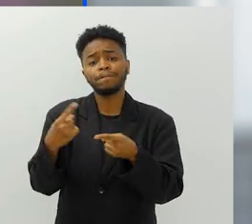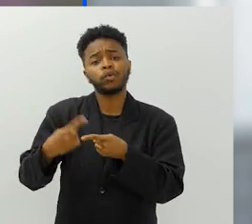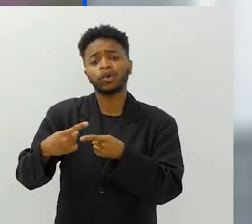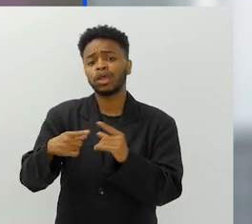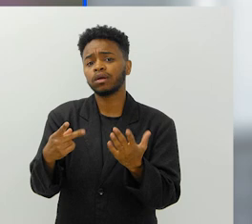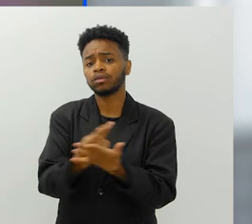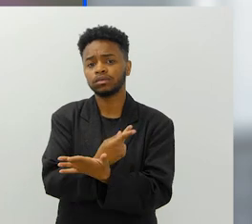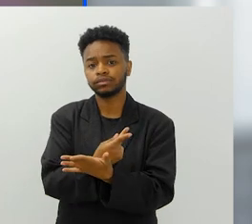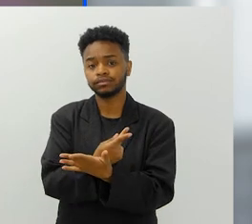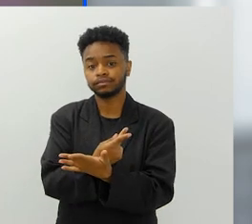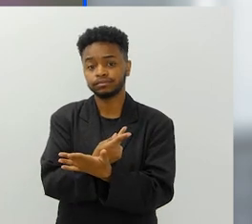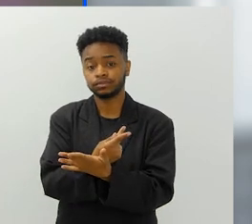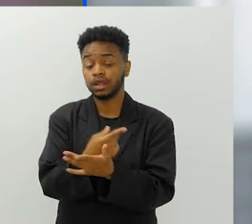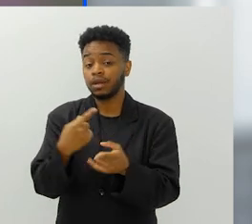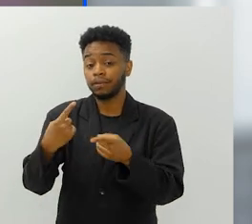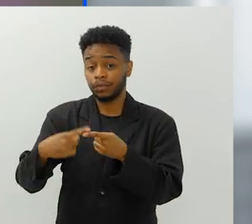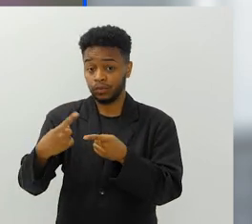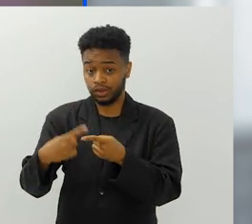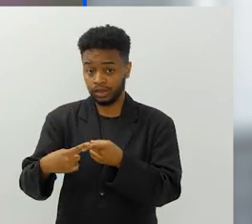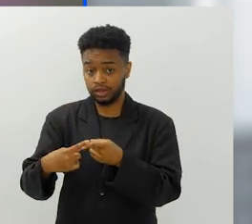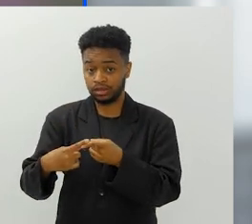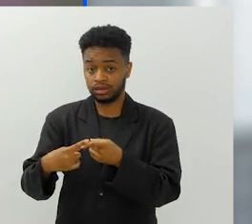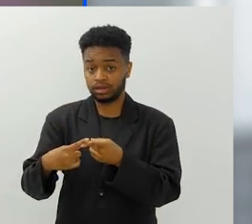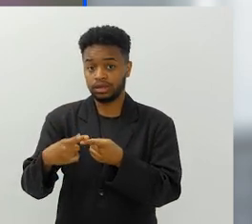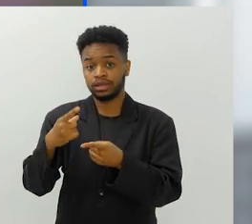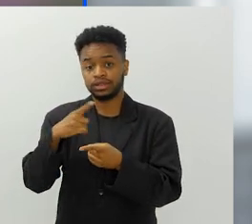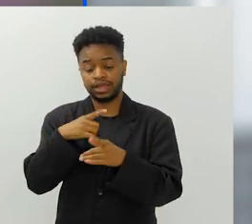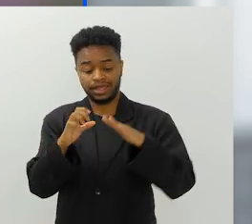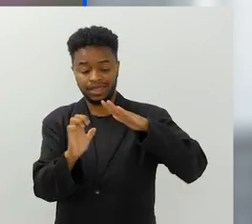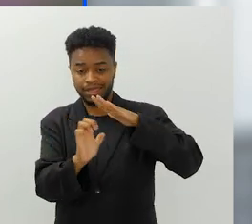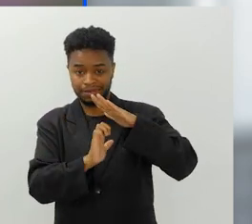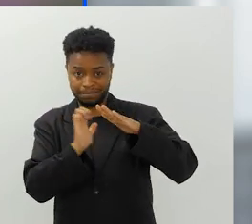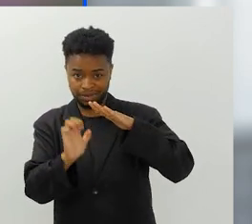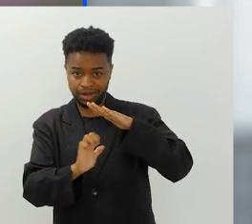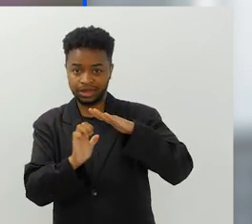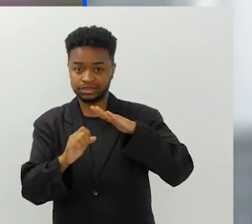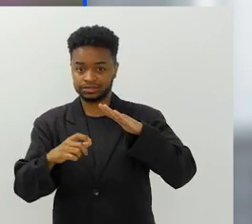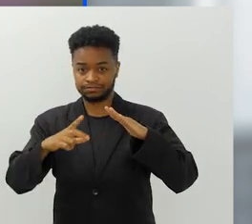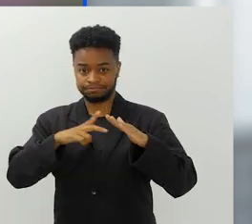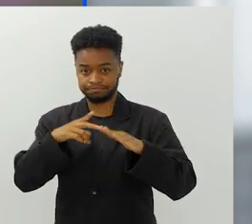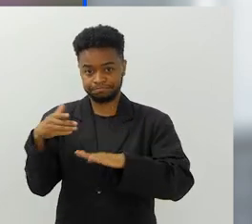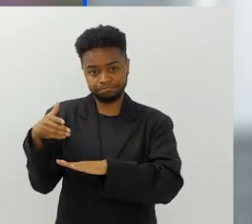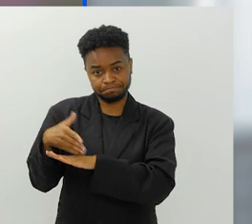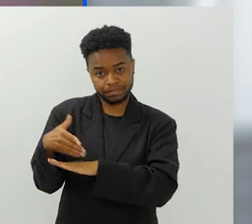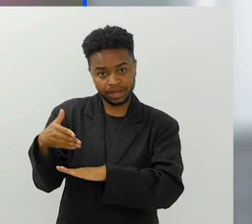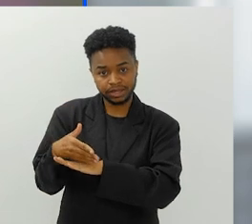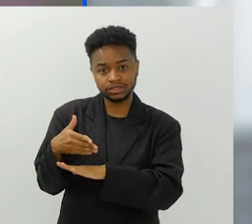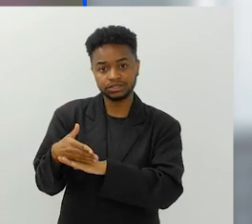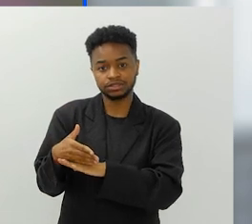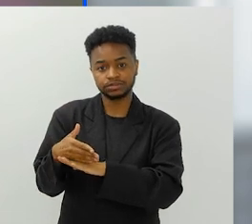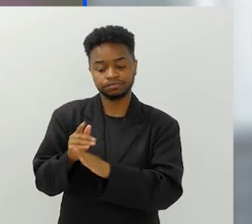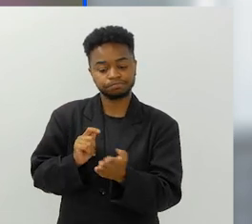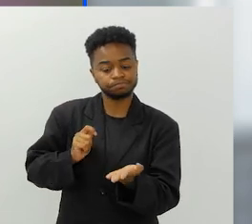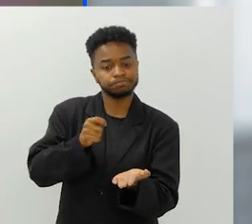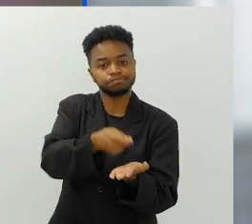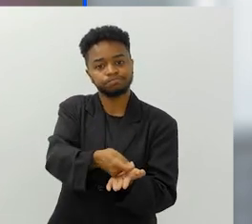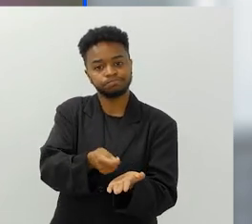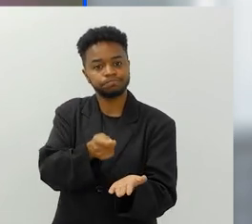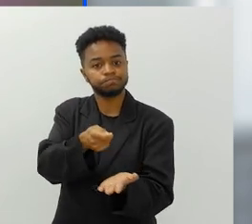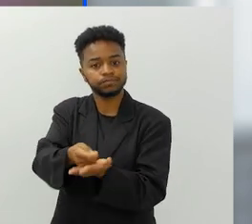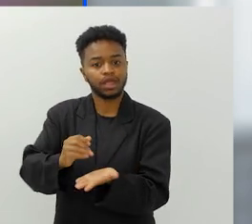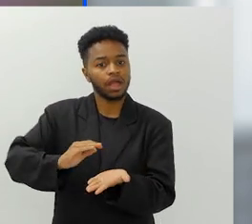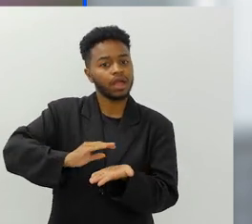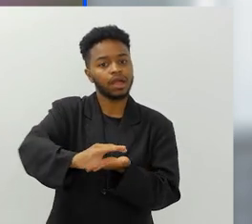isso é simplesmente o seguinte, a participação das empresas privadas no